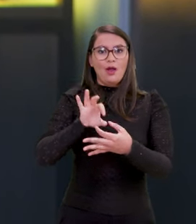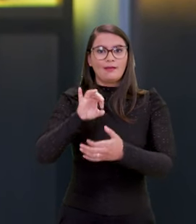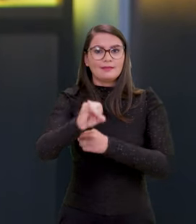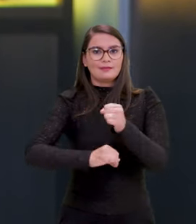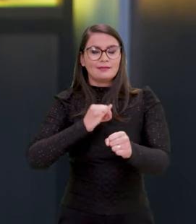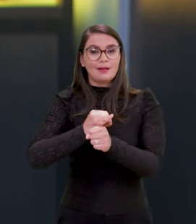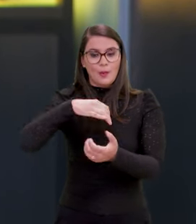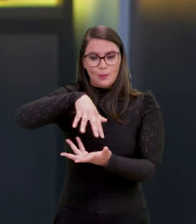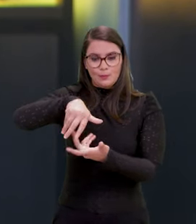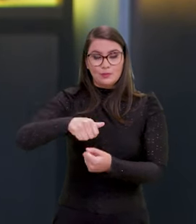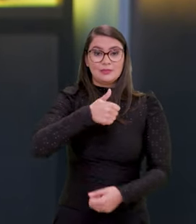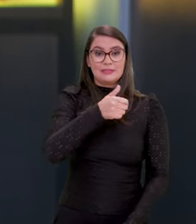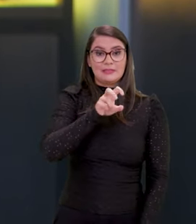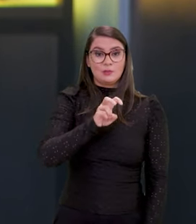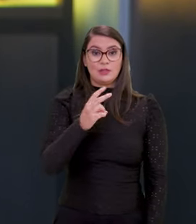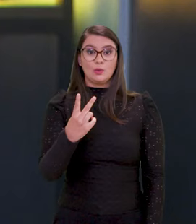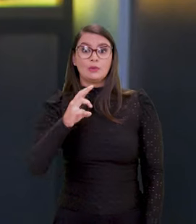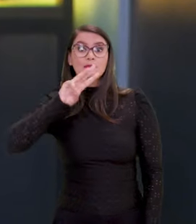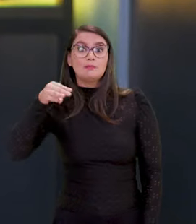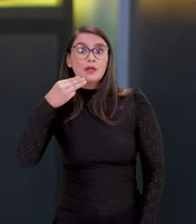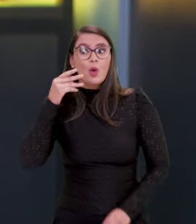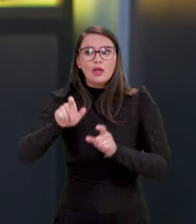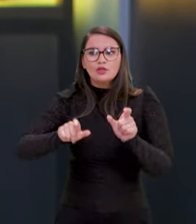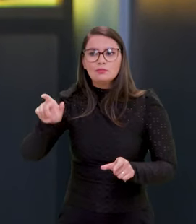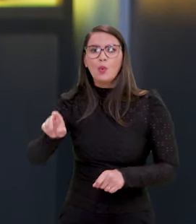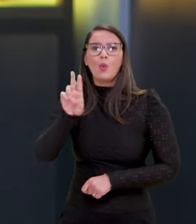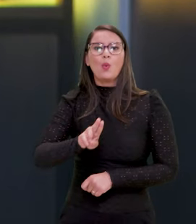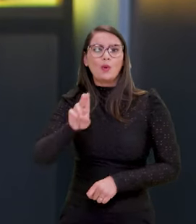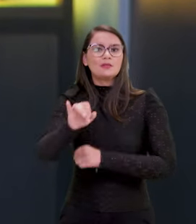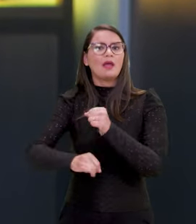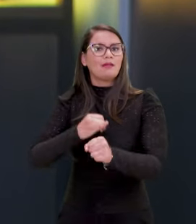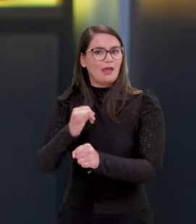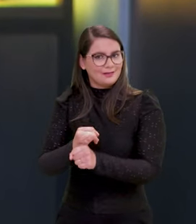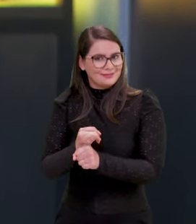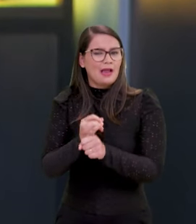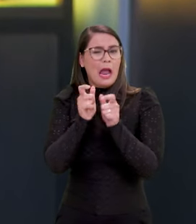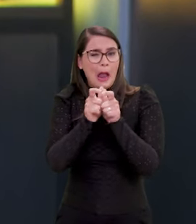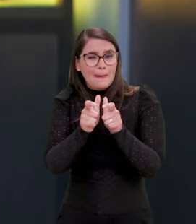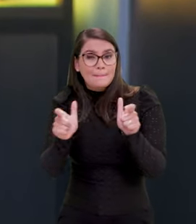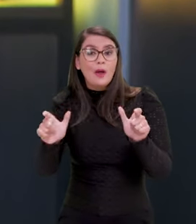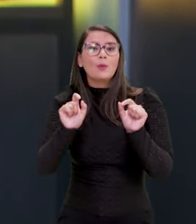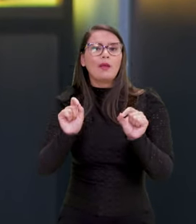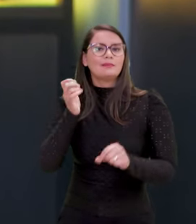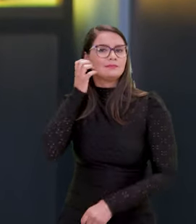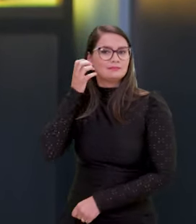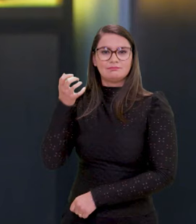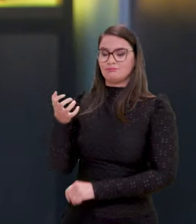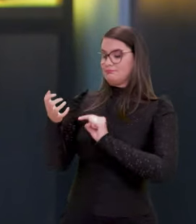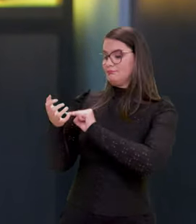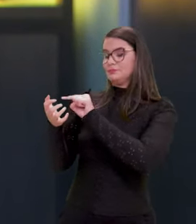planeta. São 152 milhões de pessoas conectadas e, na sua grande maioria, pelo celular.